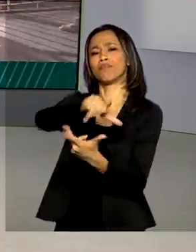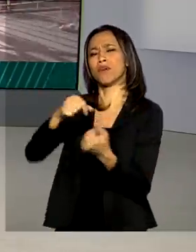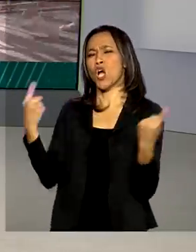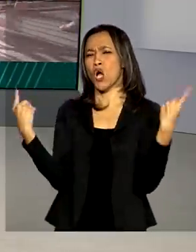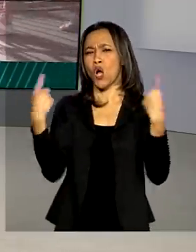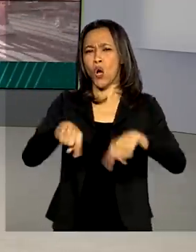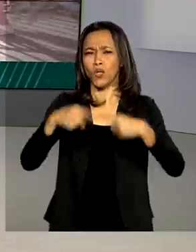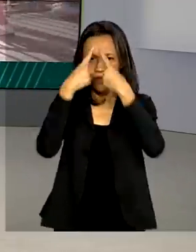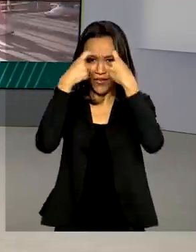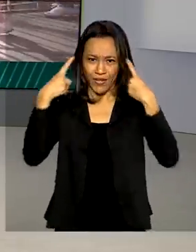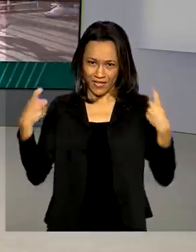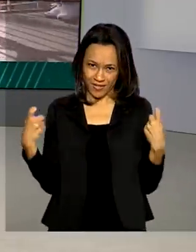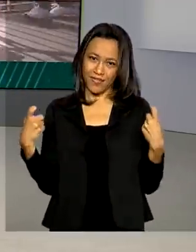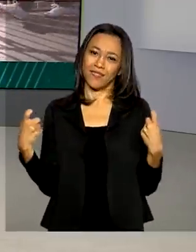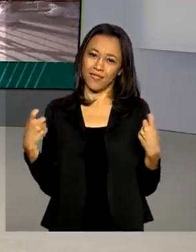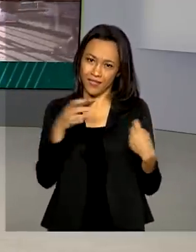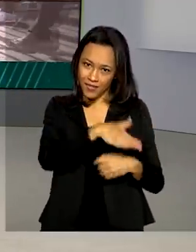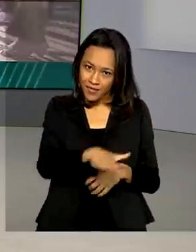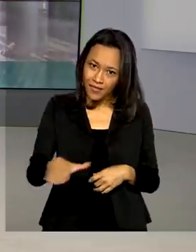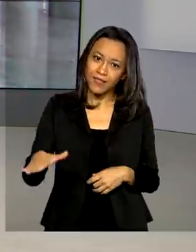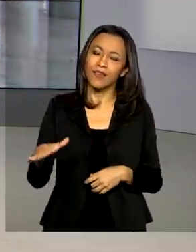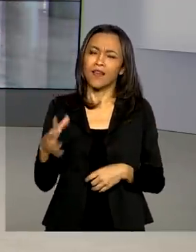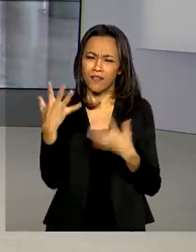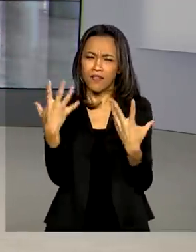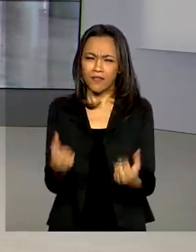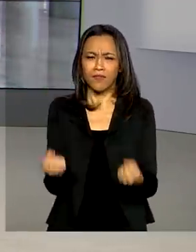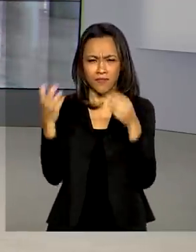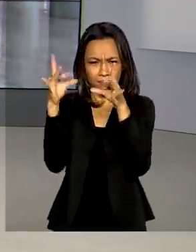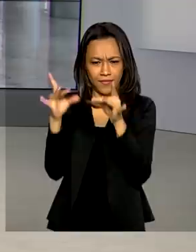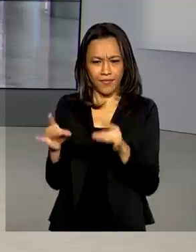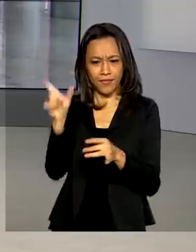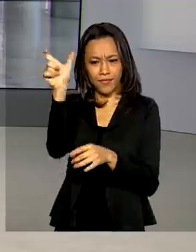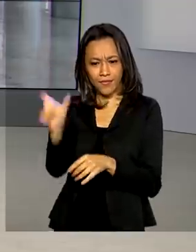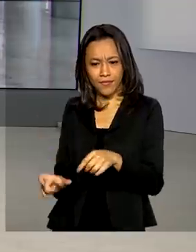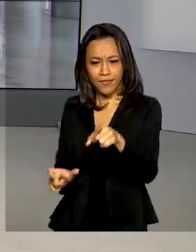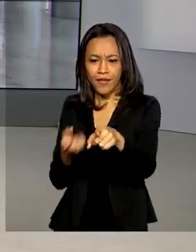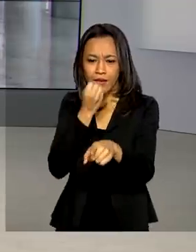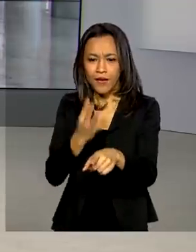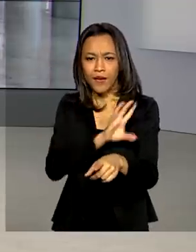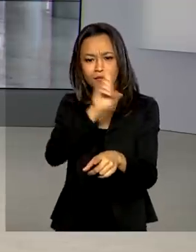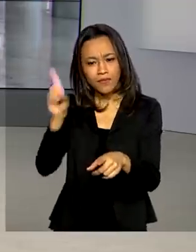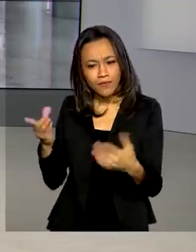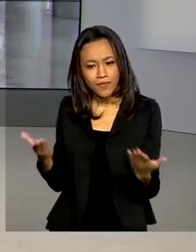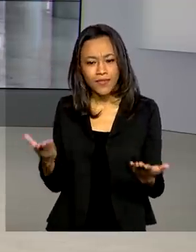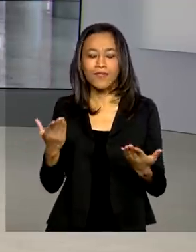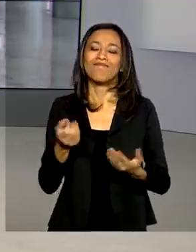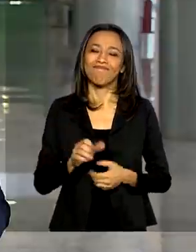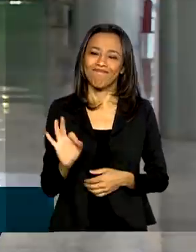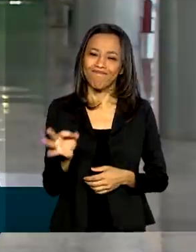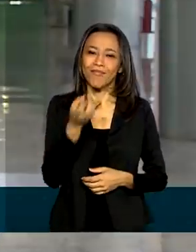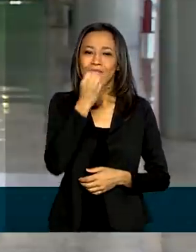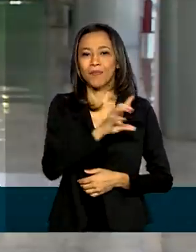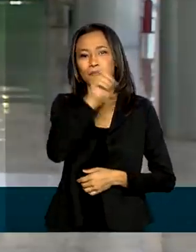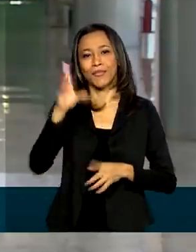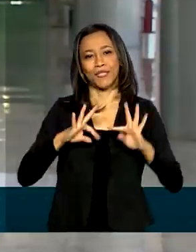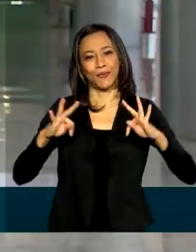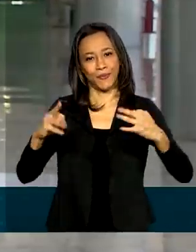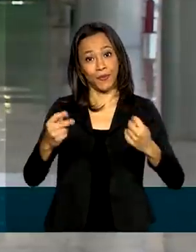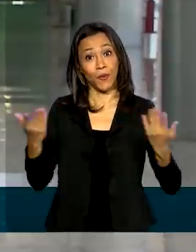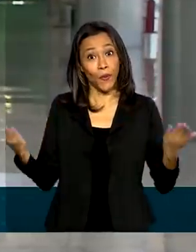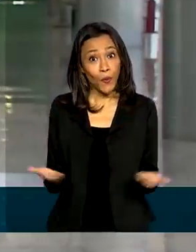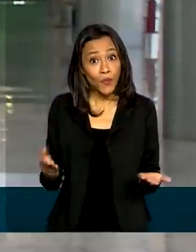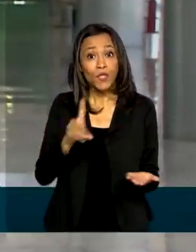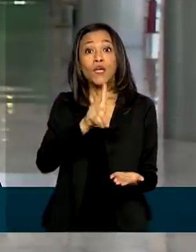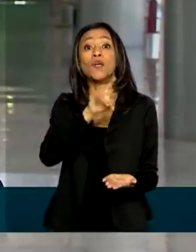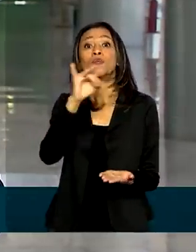violência infantil. Vamos saber os detalhes então com Márcia Fernandes. Márcia, bom dia. Bom dia, Renata. Bom dia a todos. Pois é, Renata. Hoje é esse